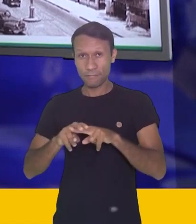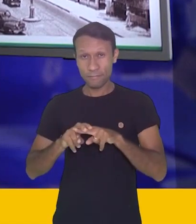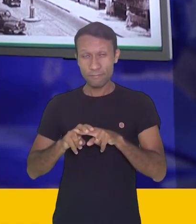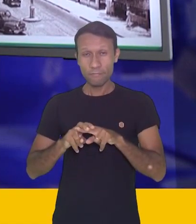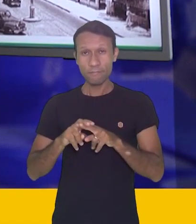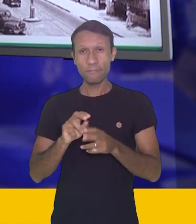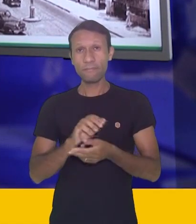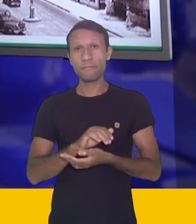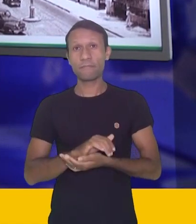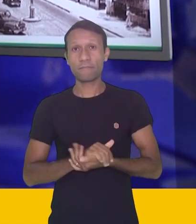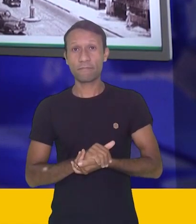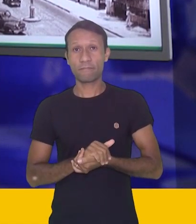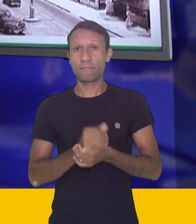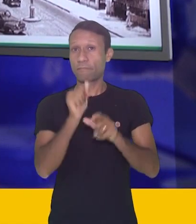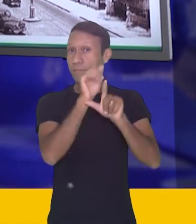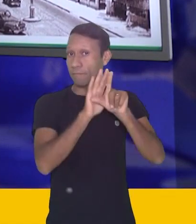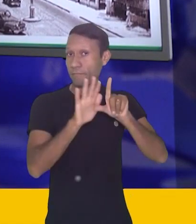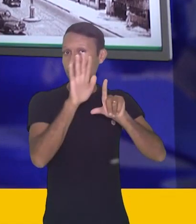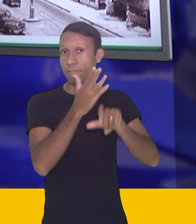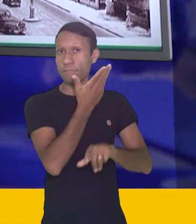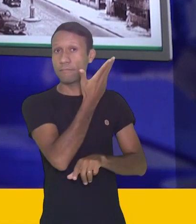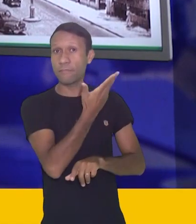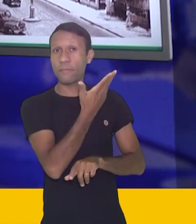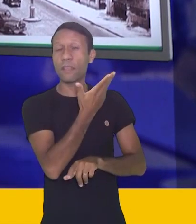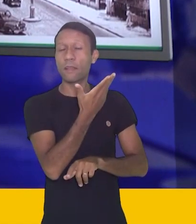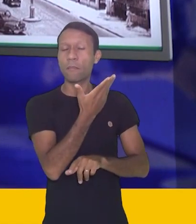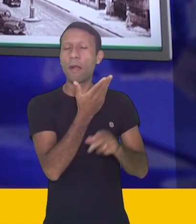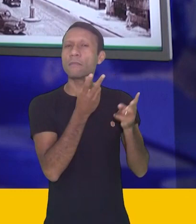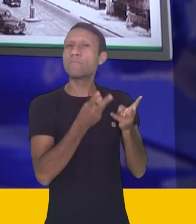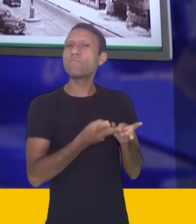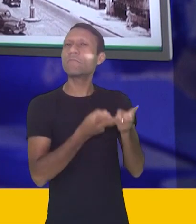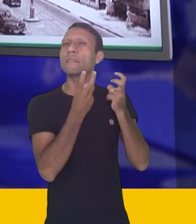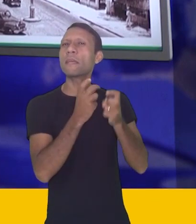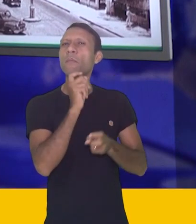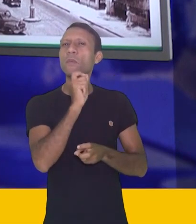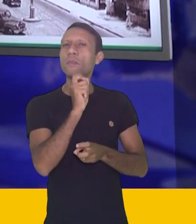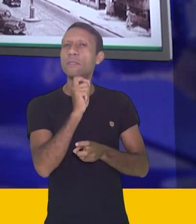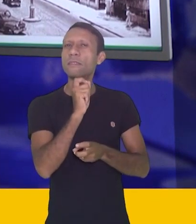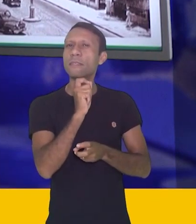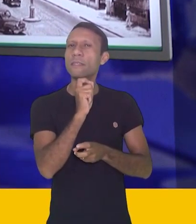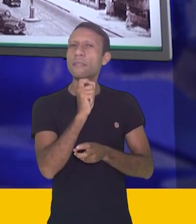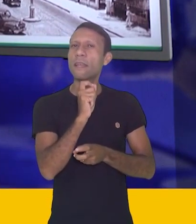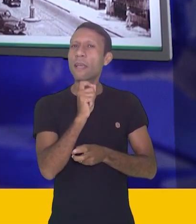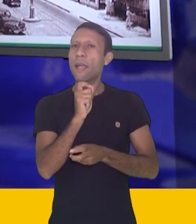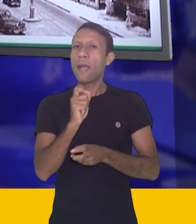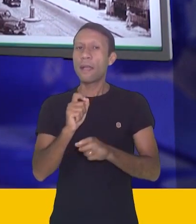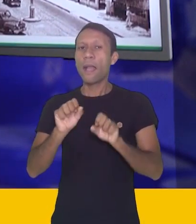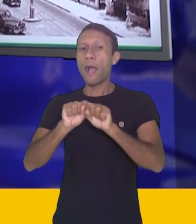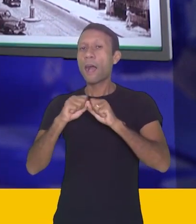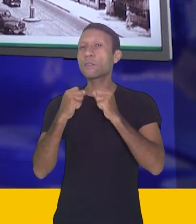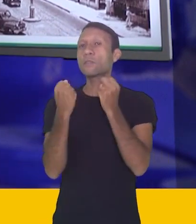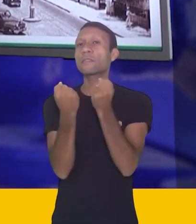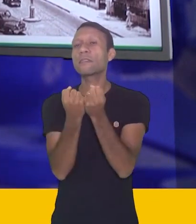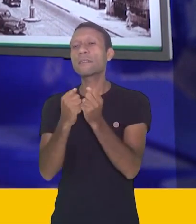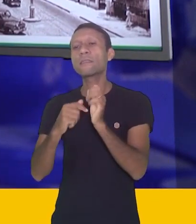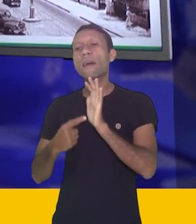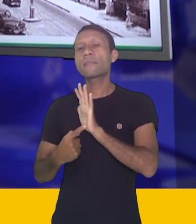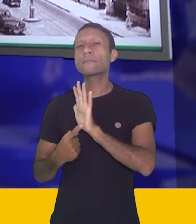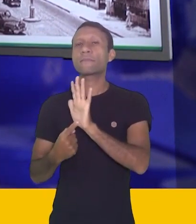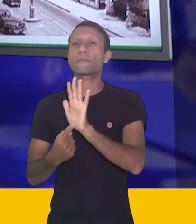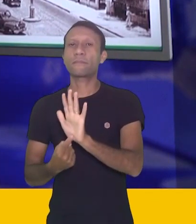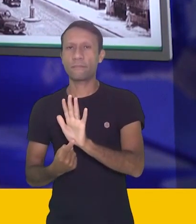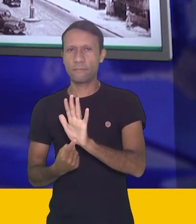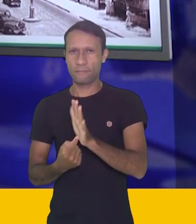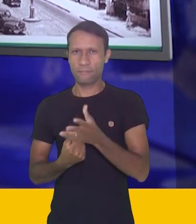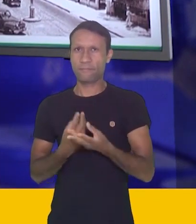essa paisagem vai nos dizer o que é que aquela sociedade está vivendo. Como aquela sociedade